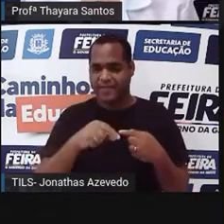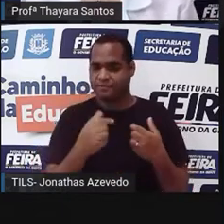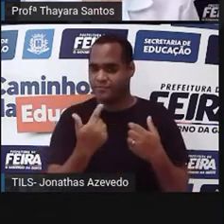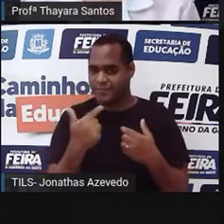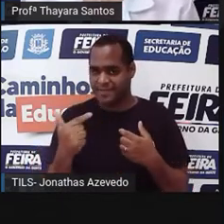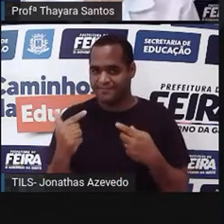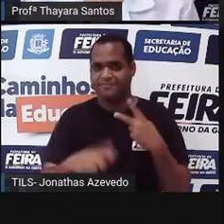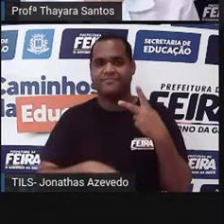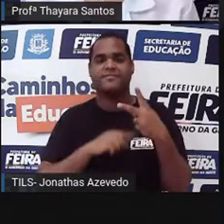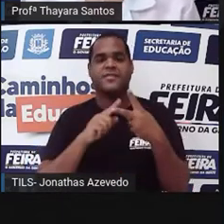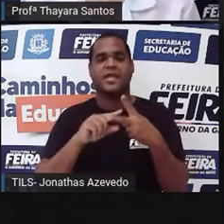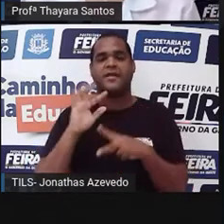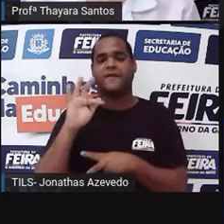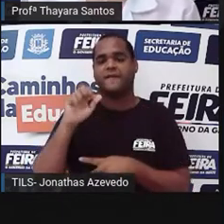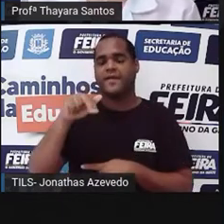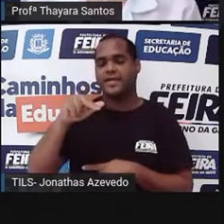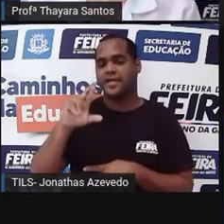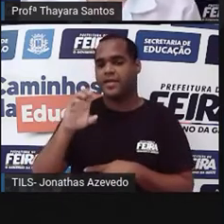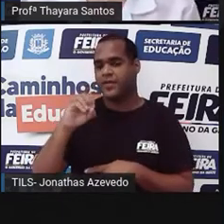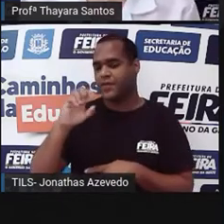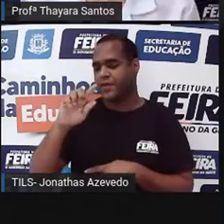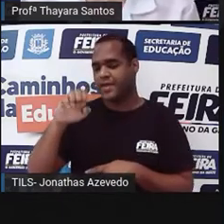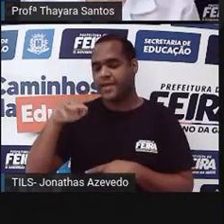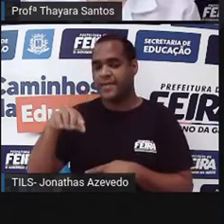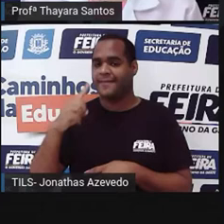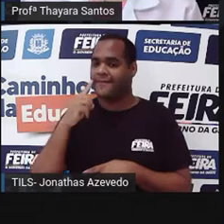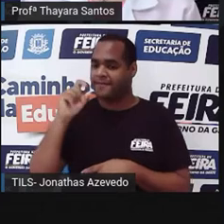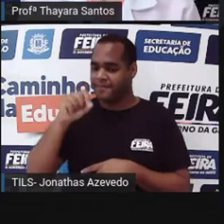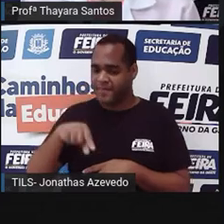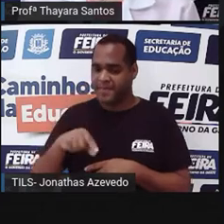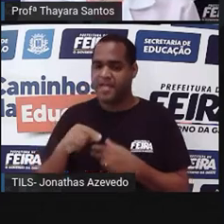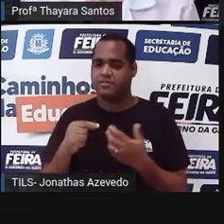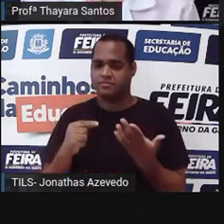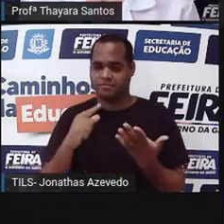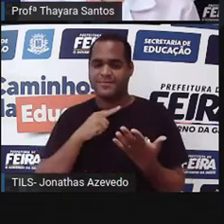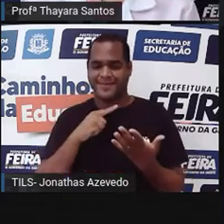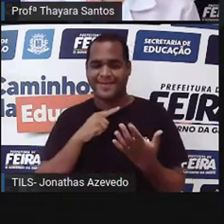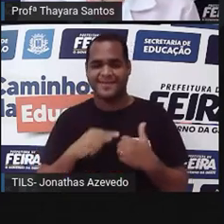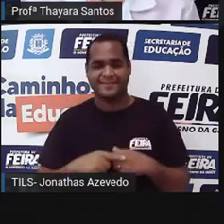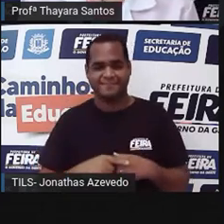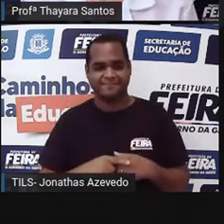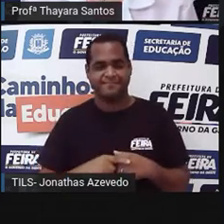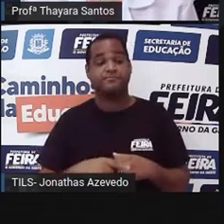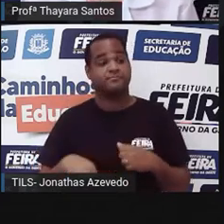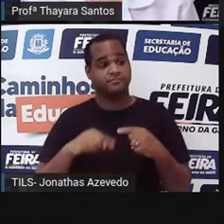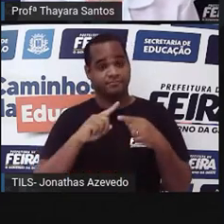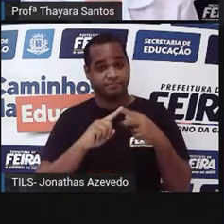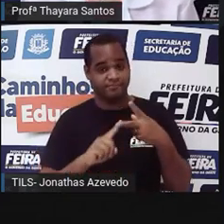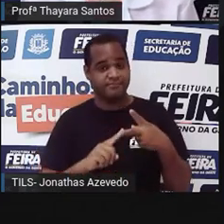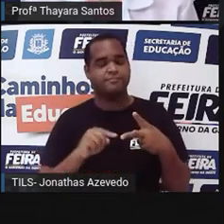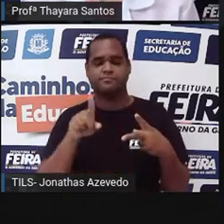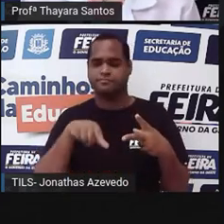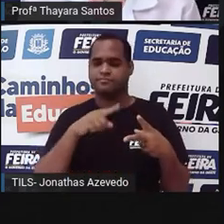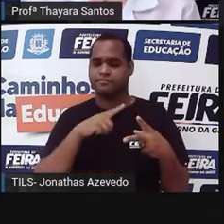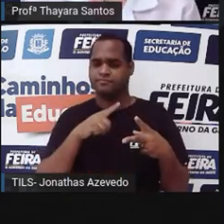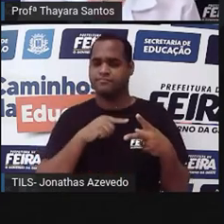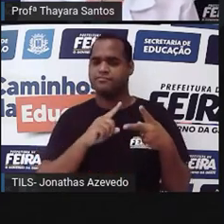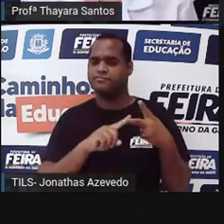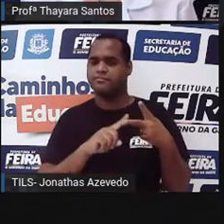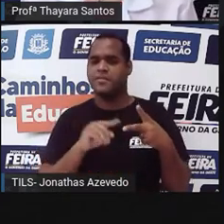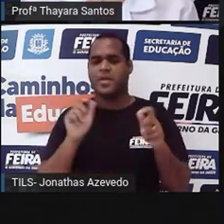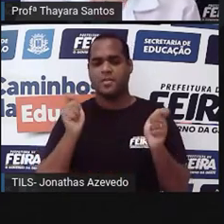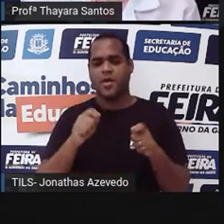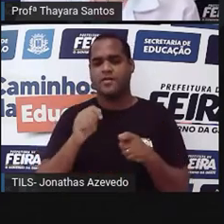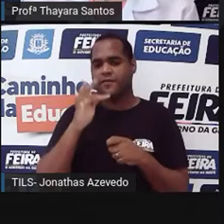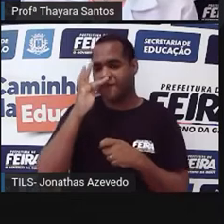fanerógamas, que são plantas com sementes. Então, além dessas sementes, as fanerógamas também podem ter flores